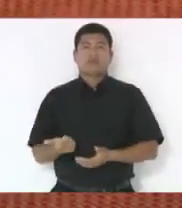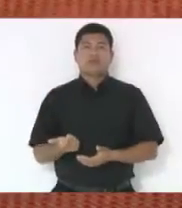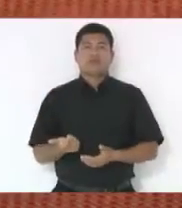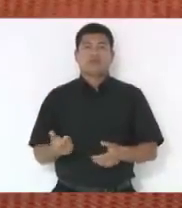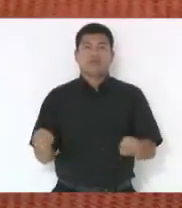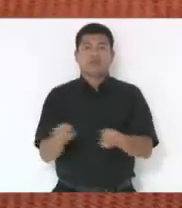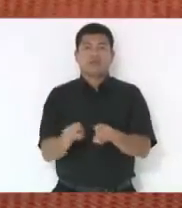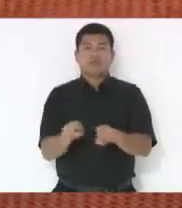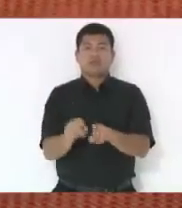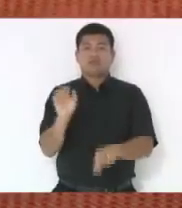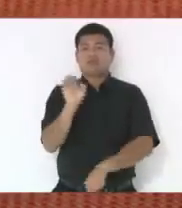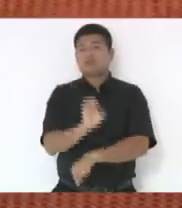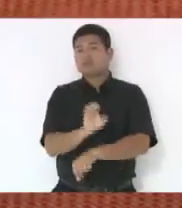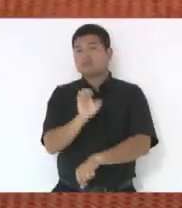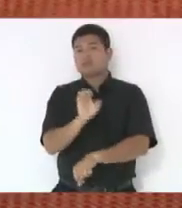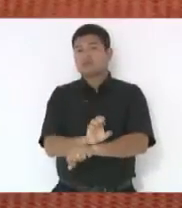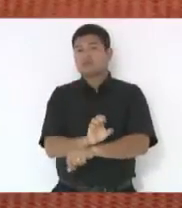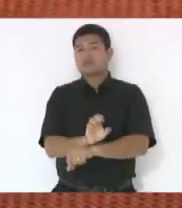Estado antecipa,